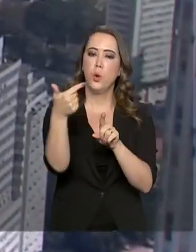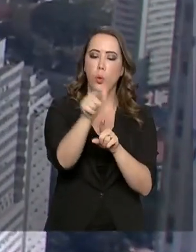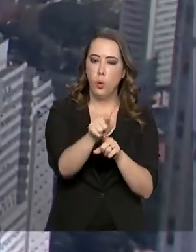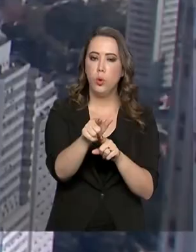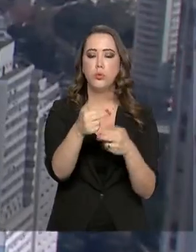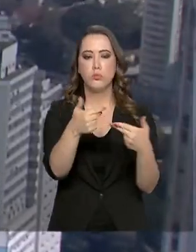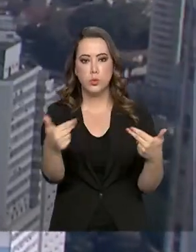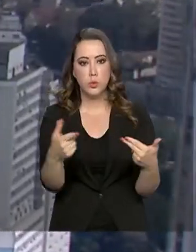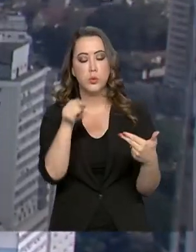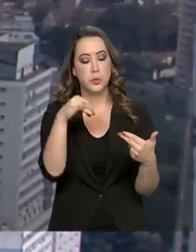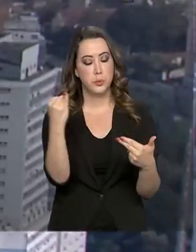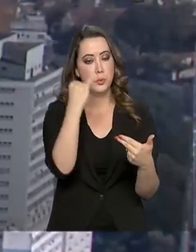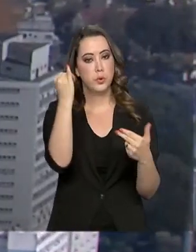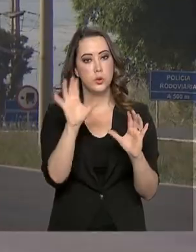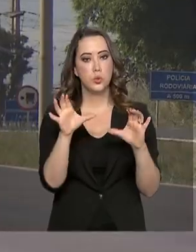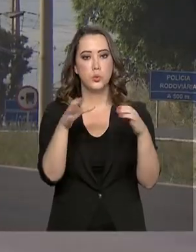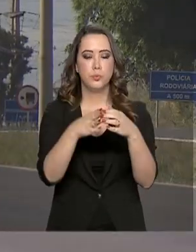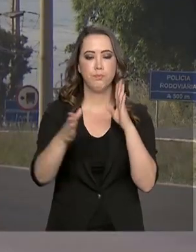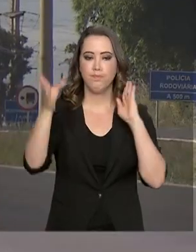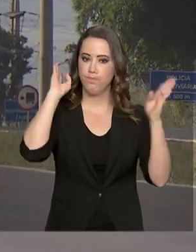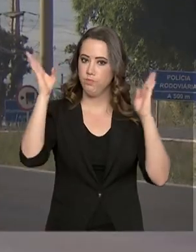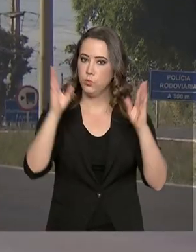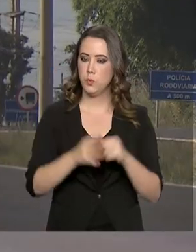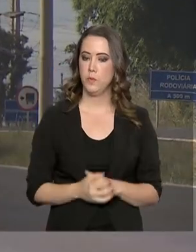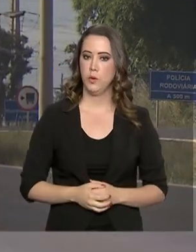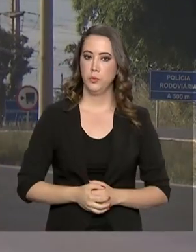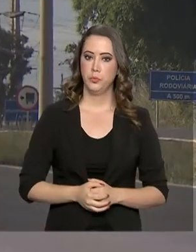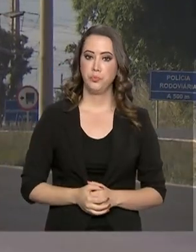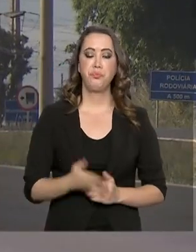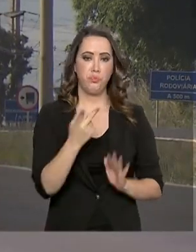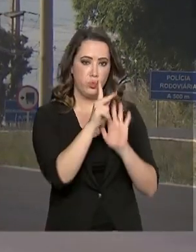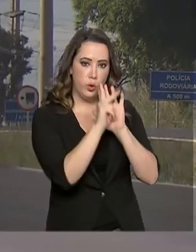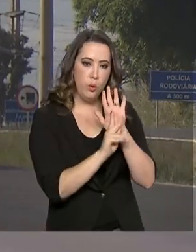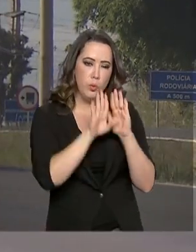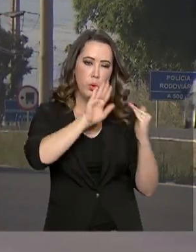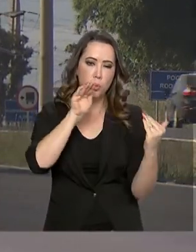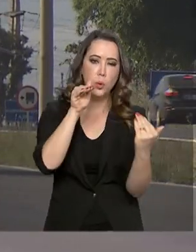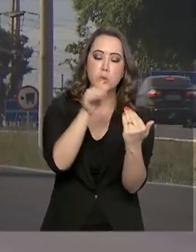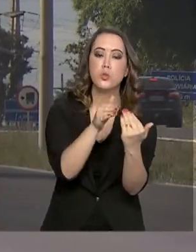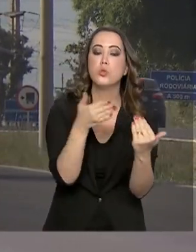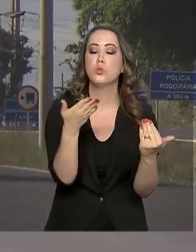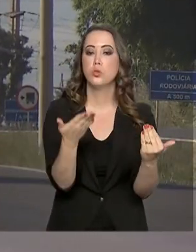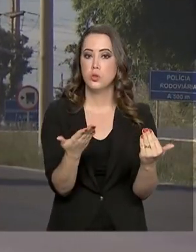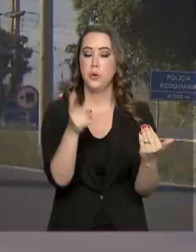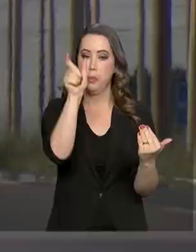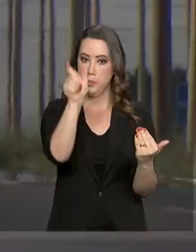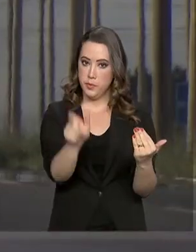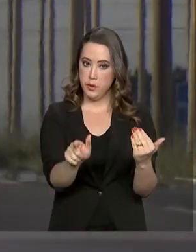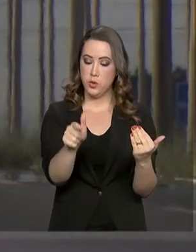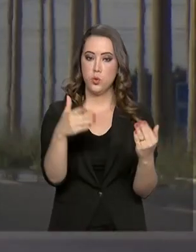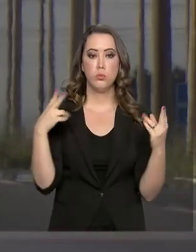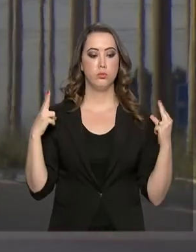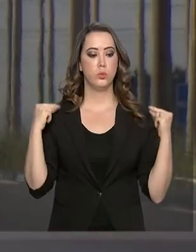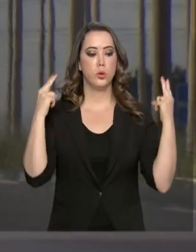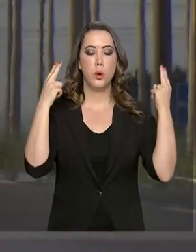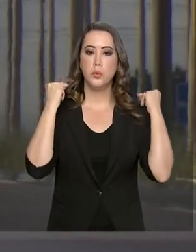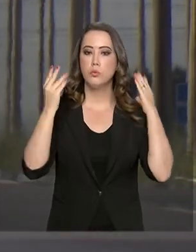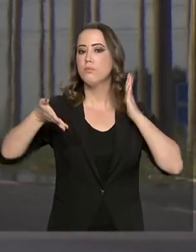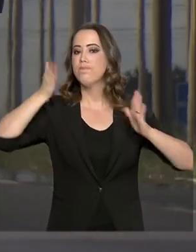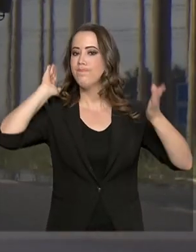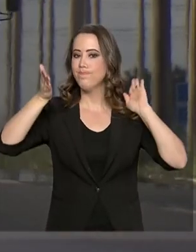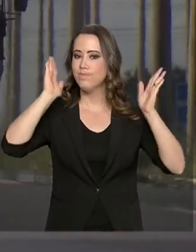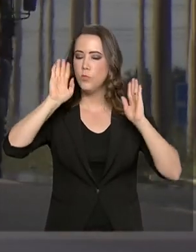benefícios para a categoria. O programa é direcionado aos caminhoneiros autônomos e tem como foco